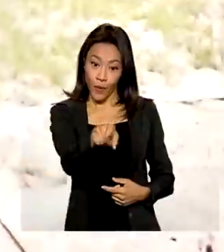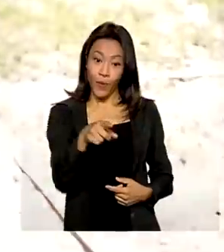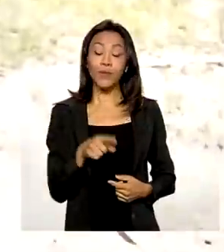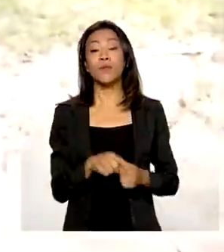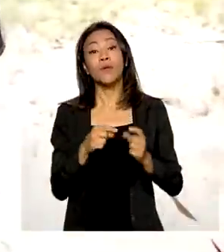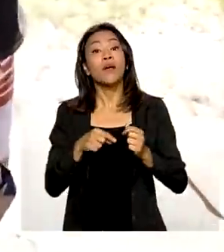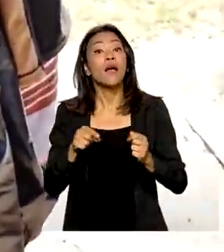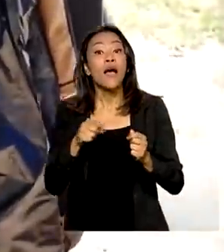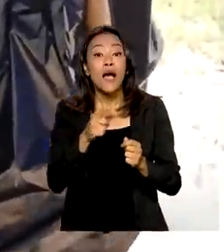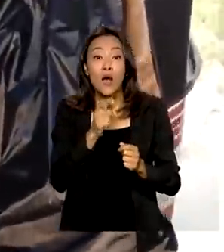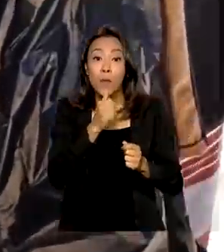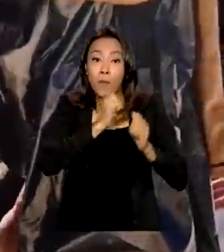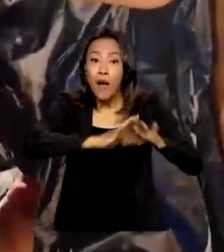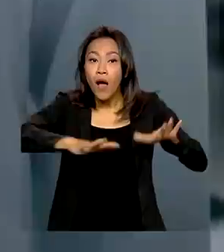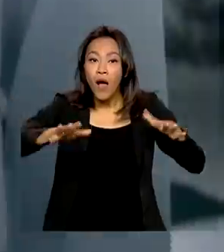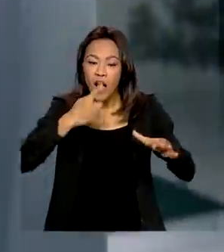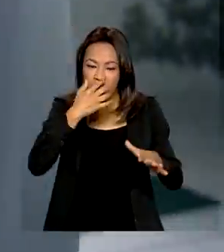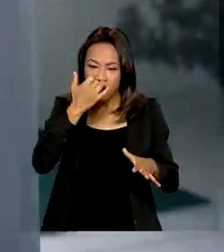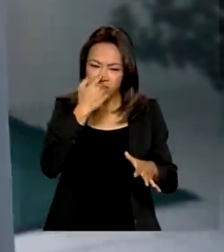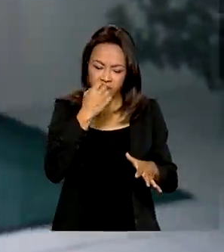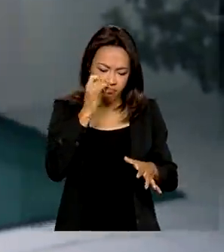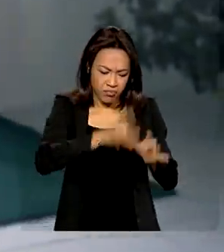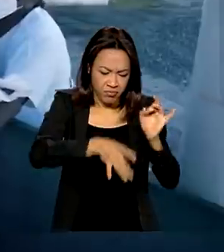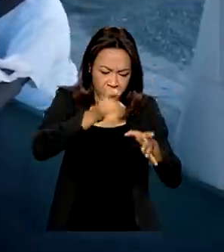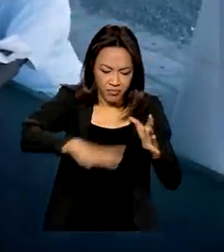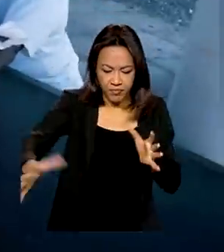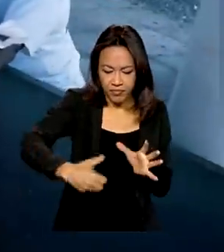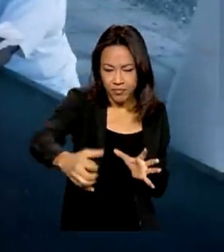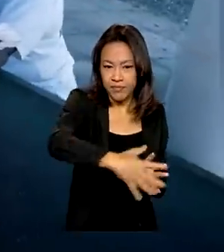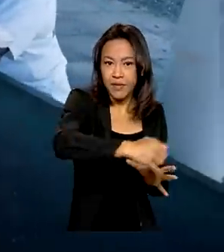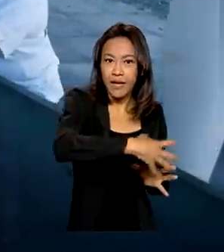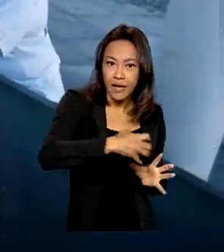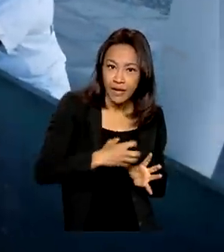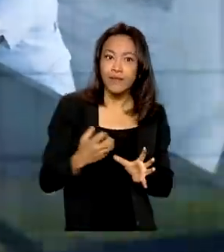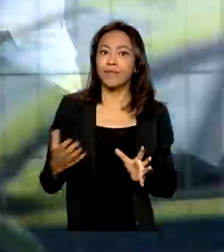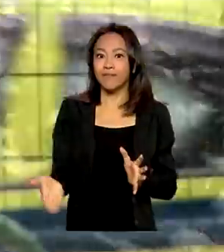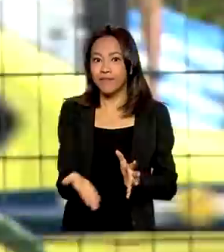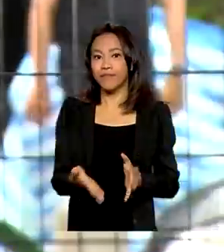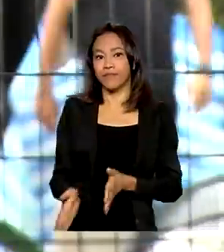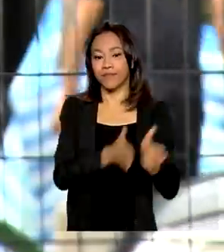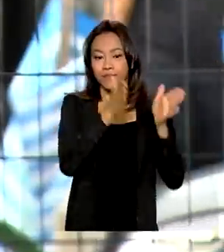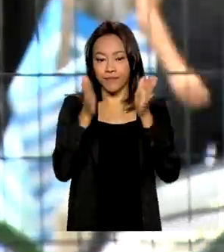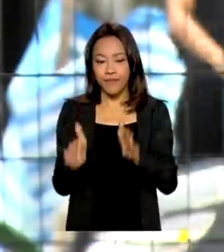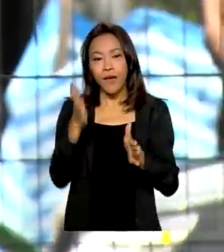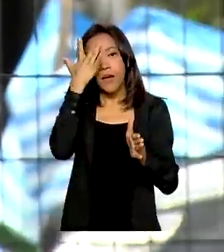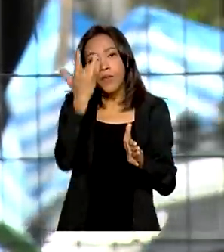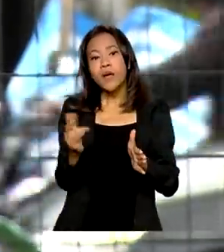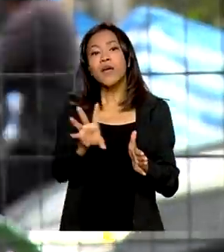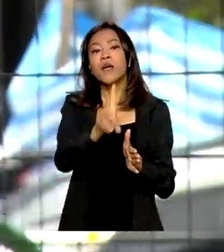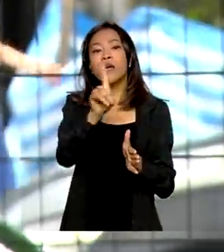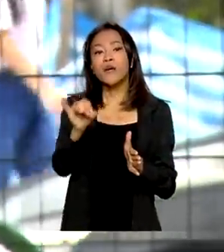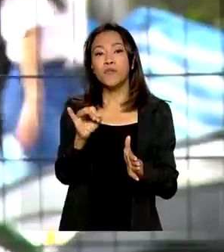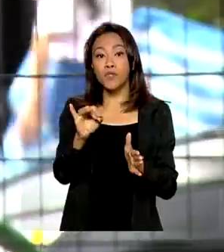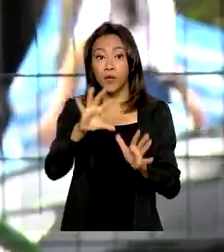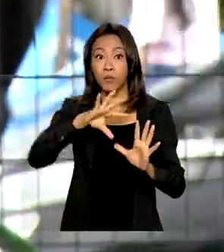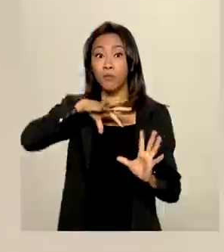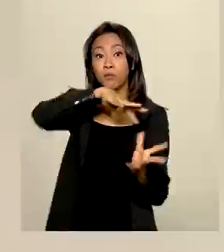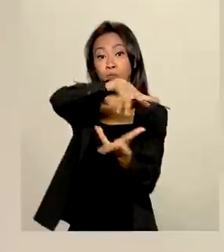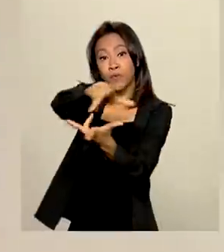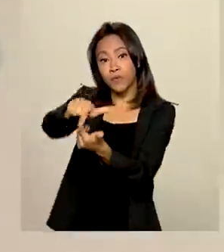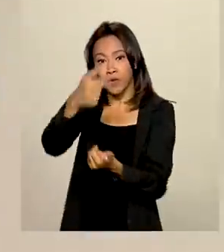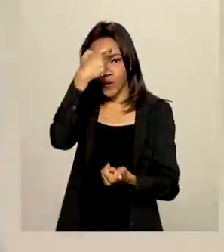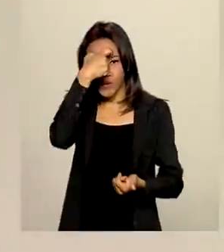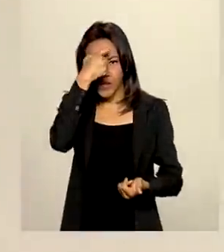no mar recolhe 280 toneladas de resíduos. E amanhã é o dia mundial de conscientização